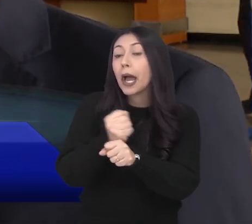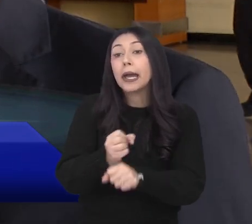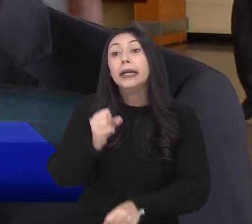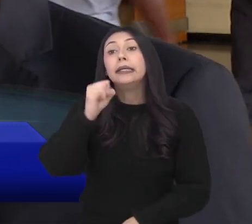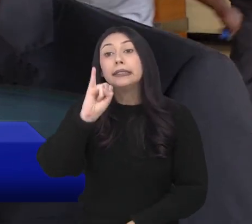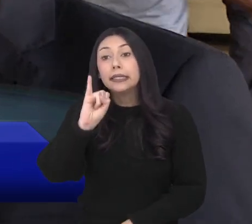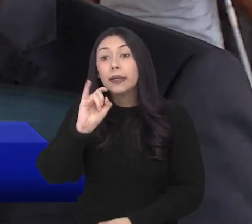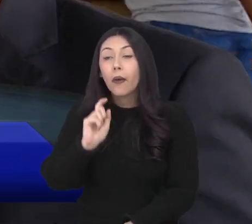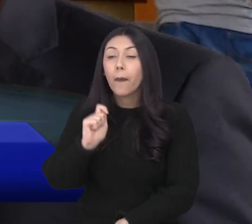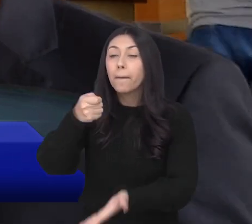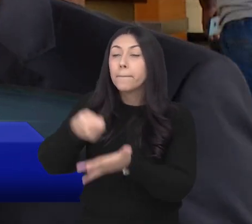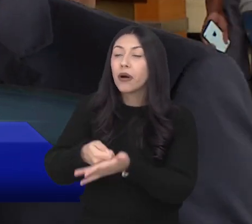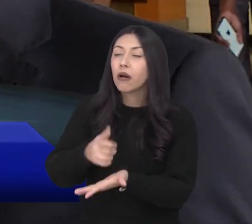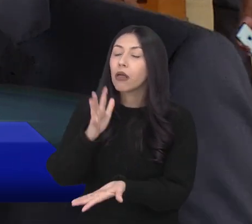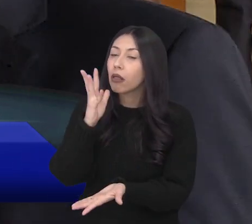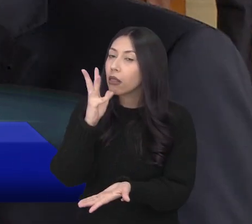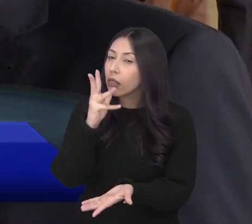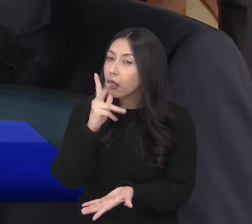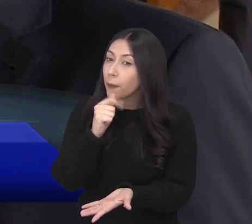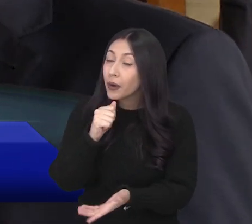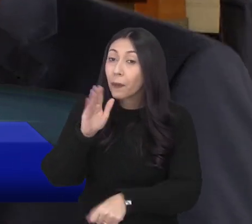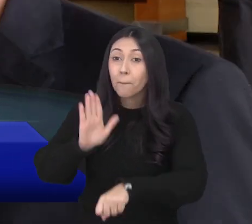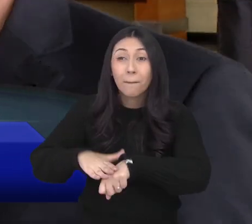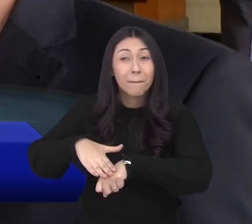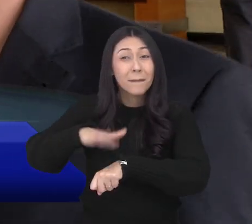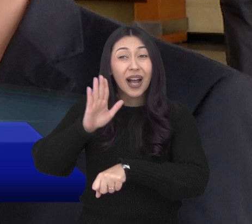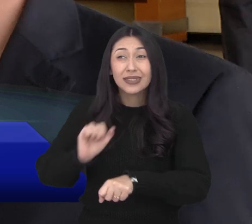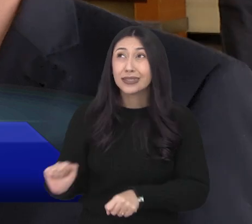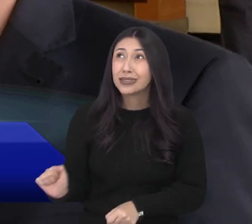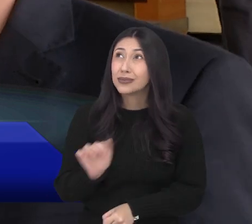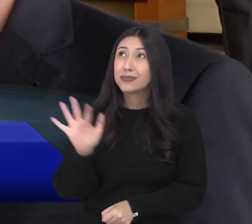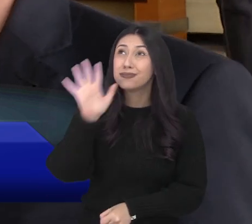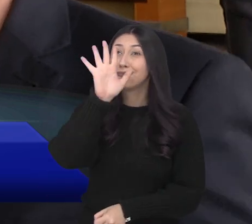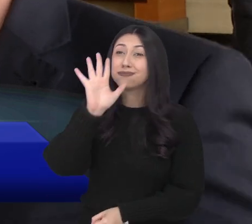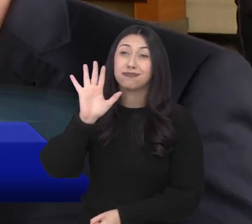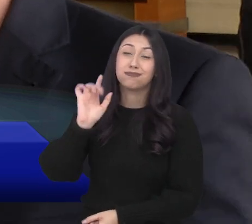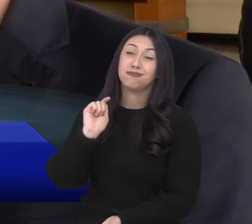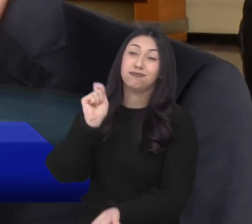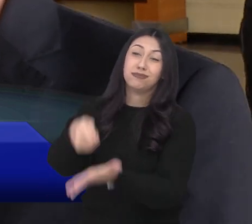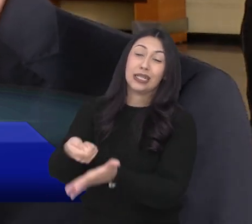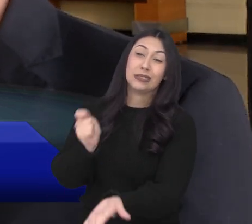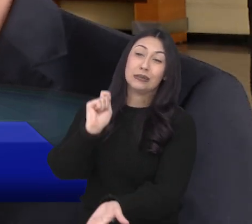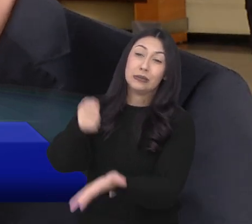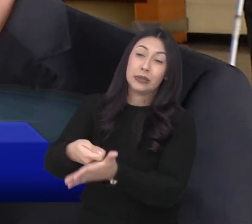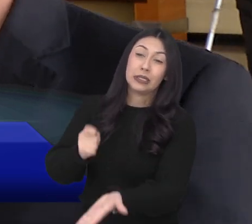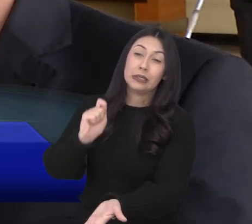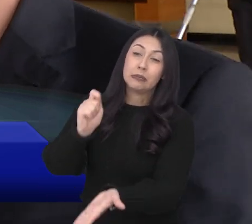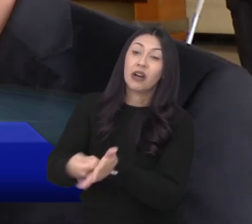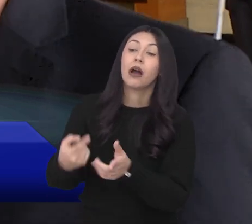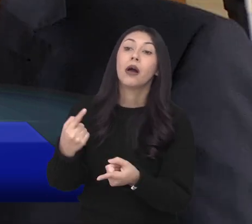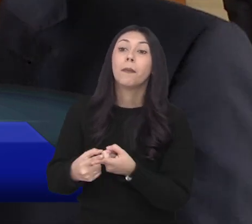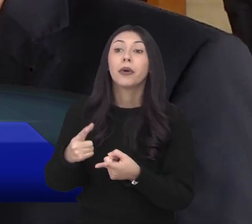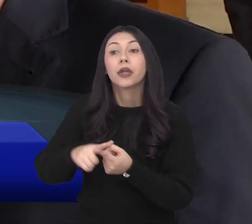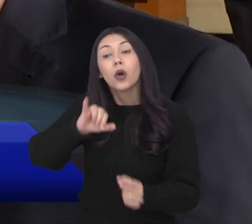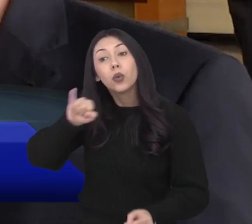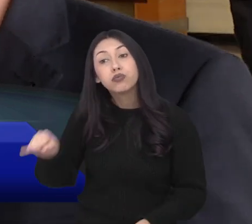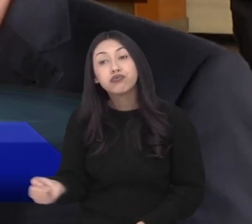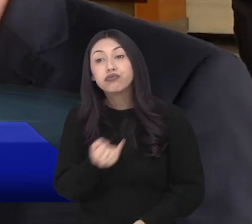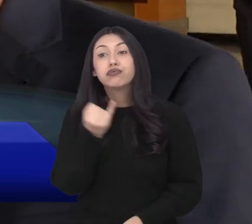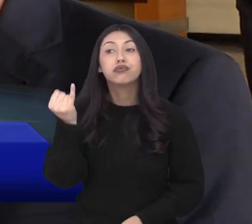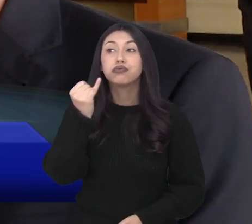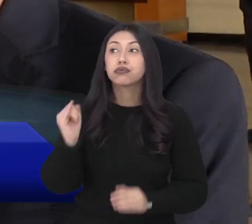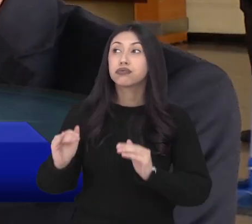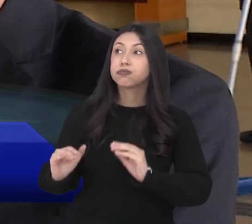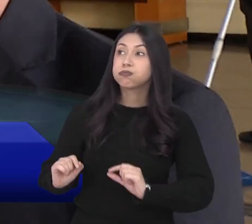do tempo, né? Então, quanto mais você demora para pagar, mais caro, mais dinheiro você manda para o banco de juros, que